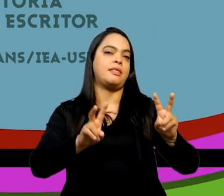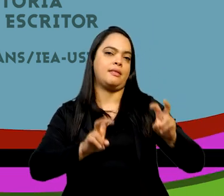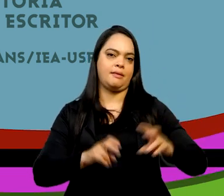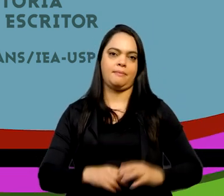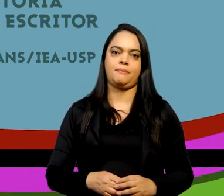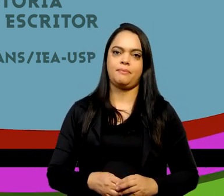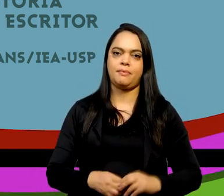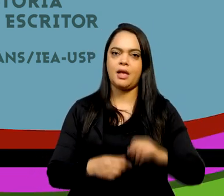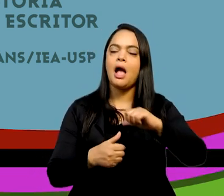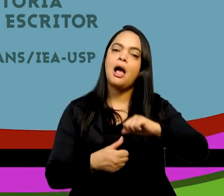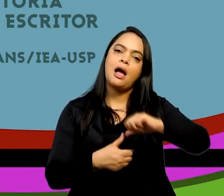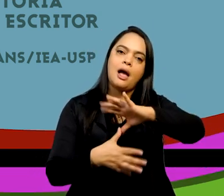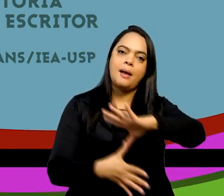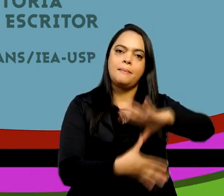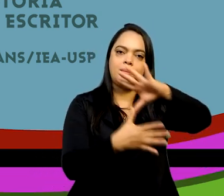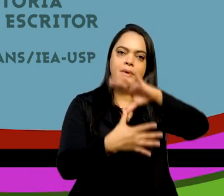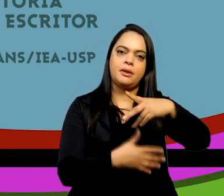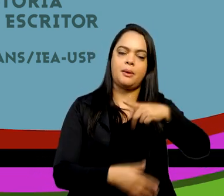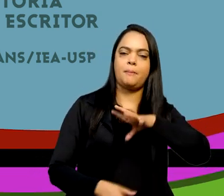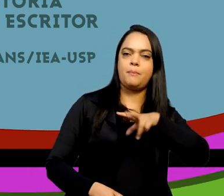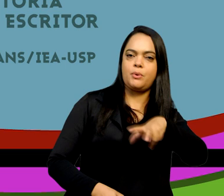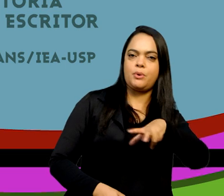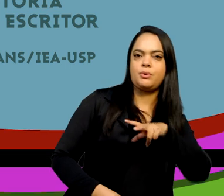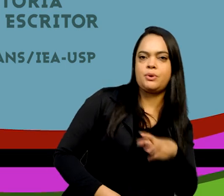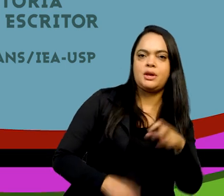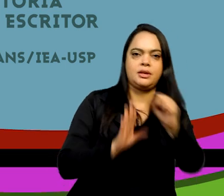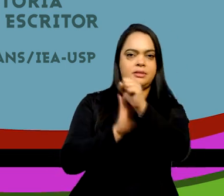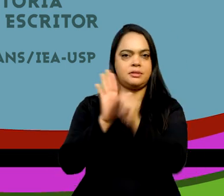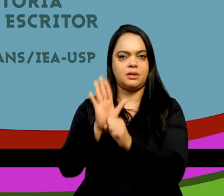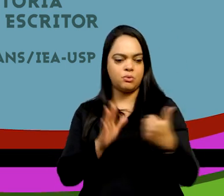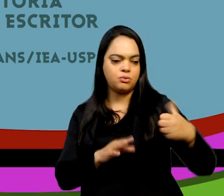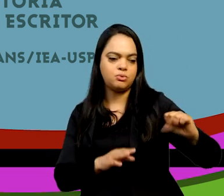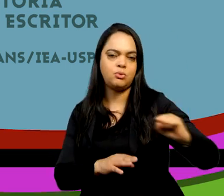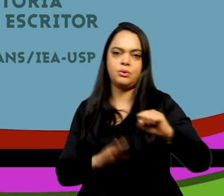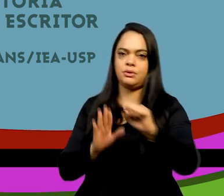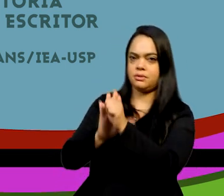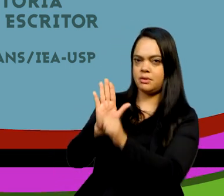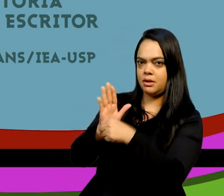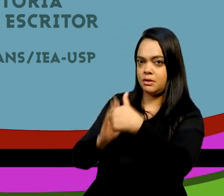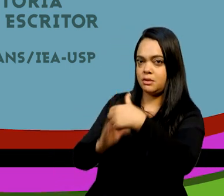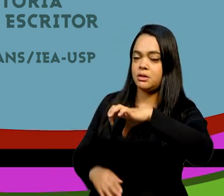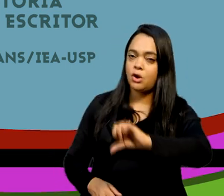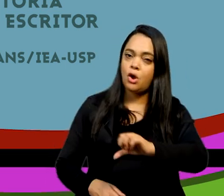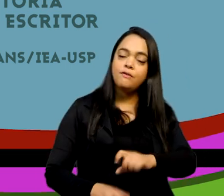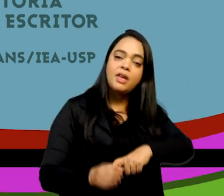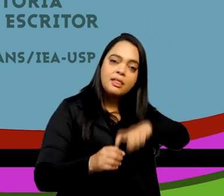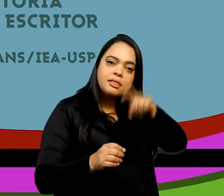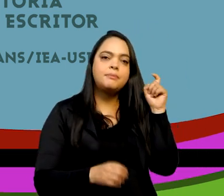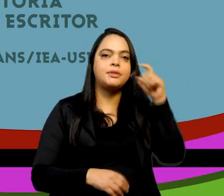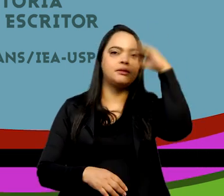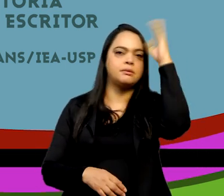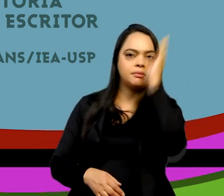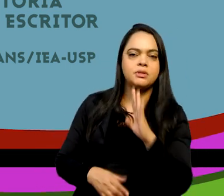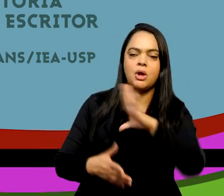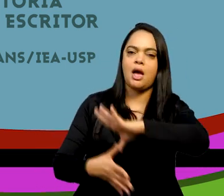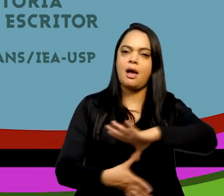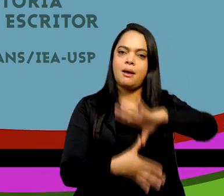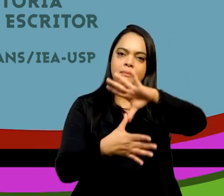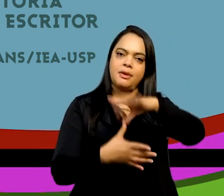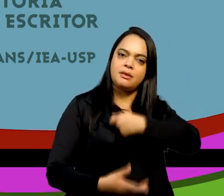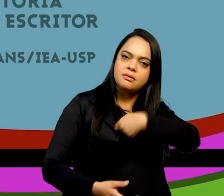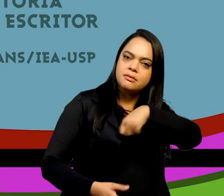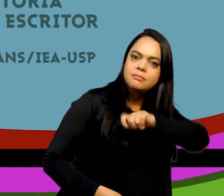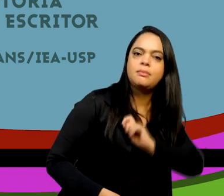América Portuguesa, séculos XVIII e XIX, Independência do Brasil e da América Espanhola, Império do